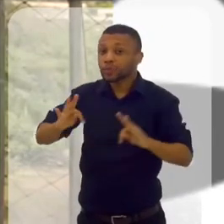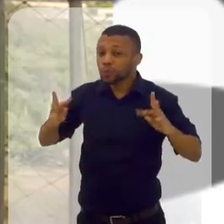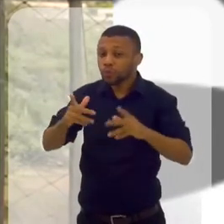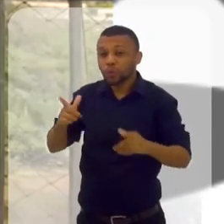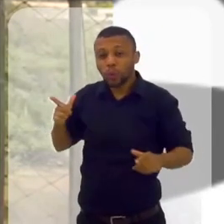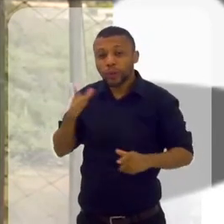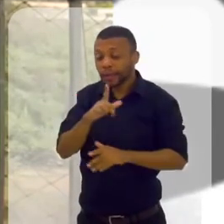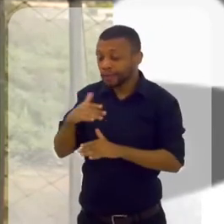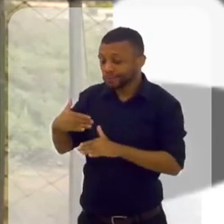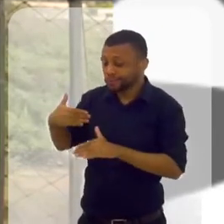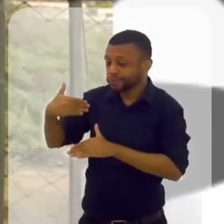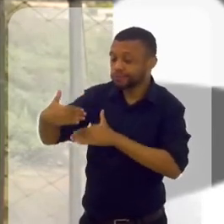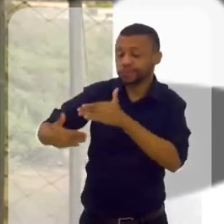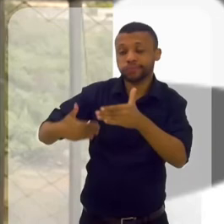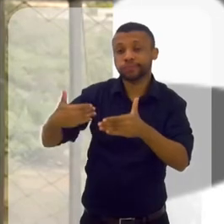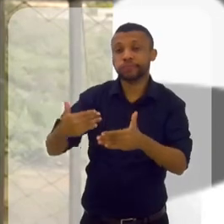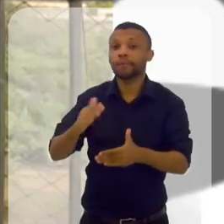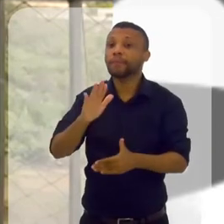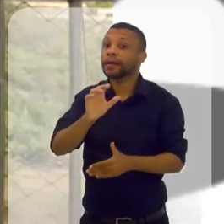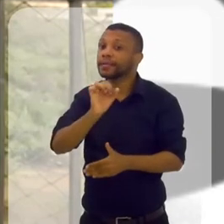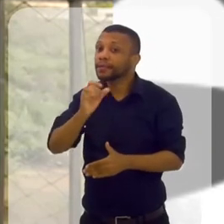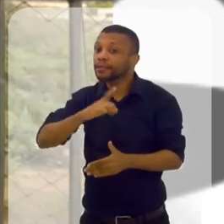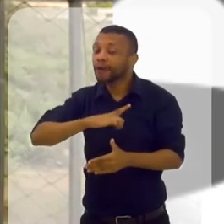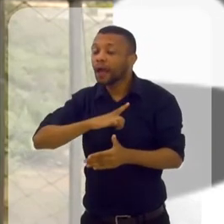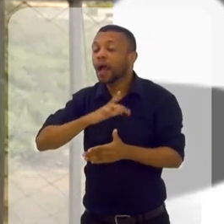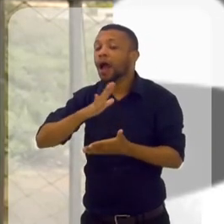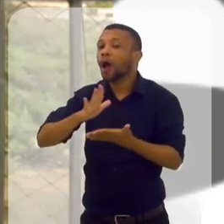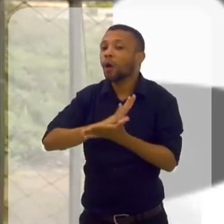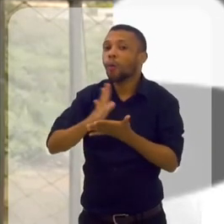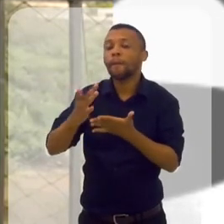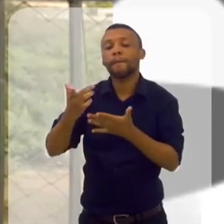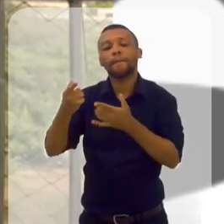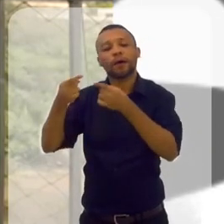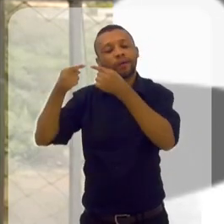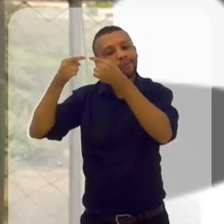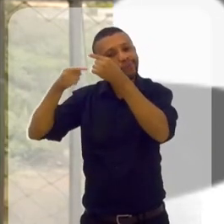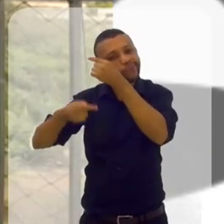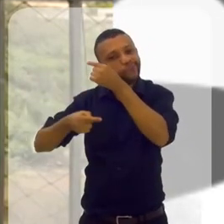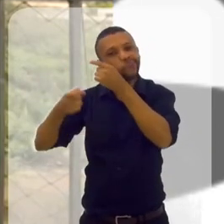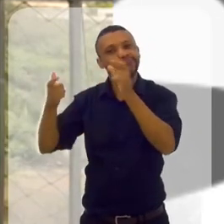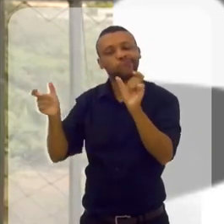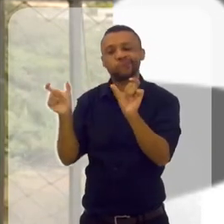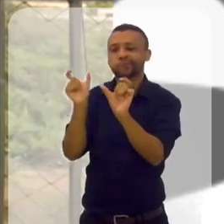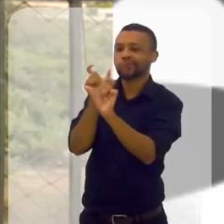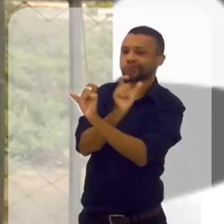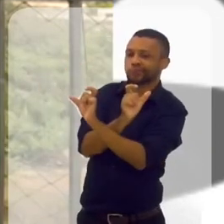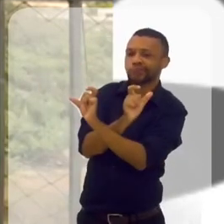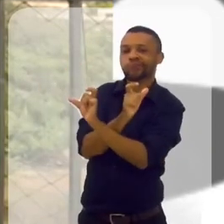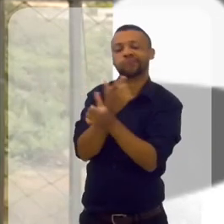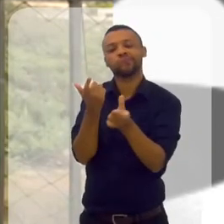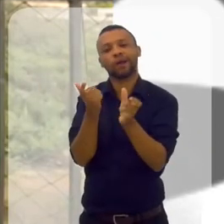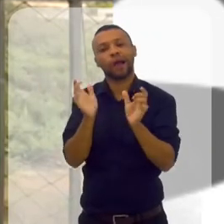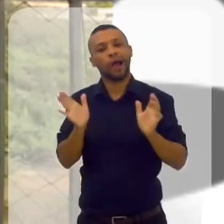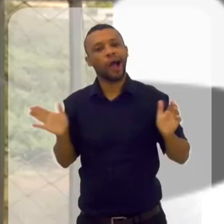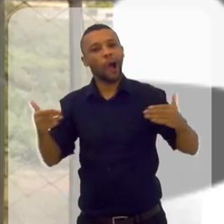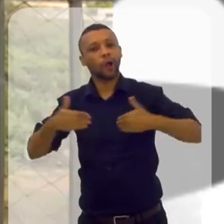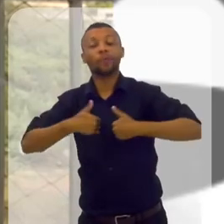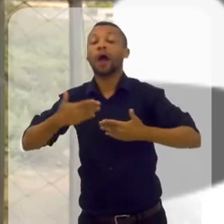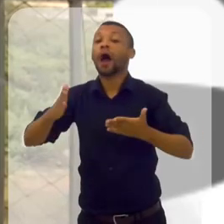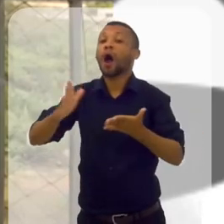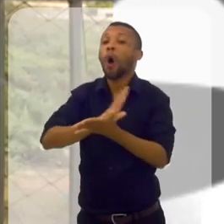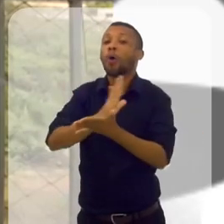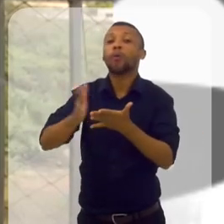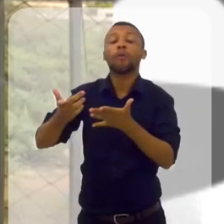todo mundo consegue passar pelo processo. A não ser que tenha uma disfunção mental, né? Uma parte um pouco de autismo